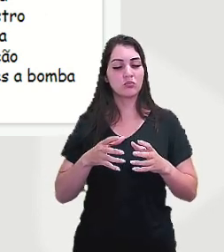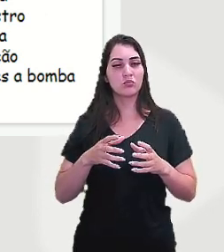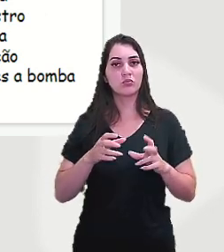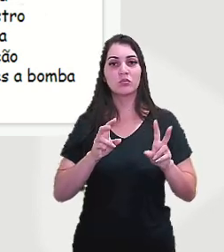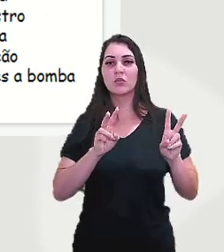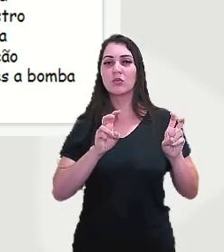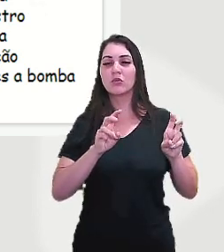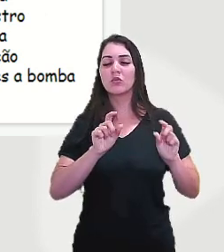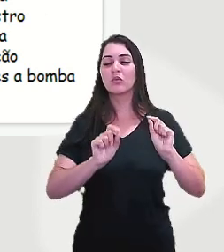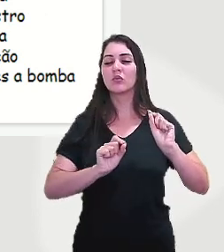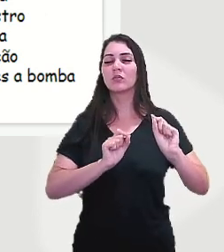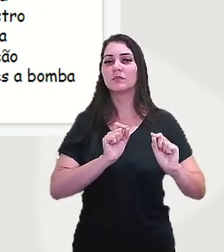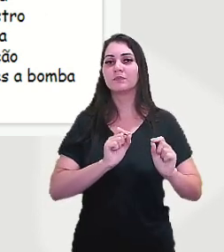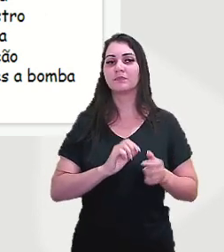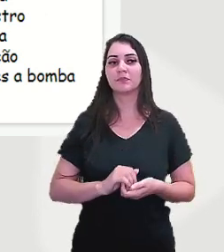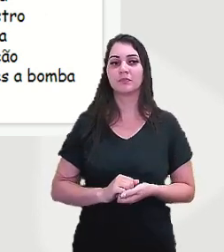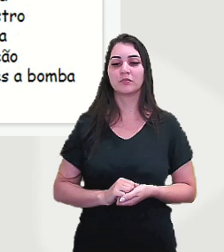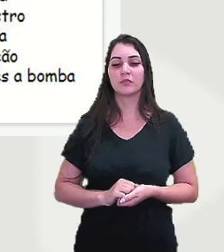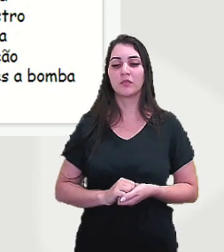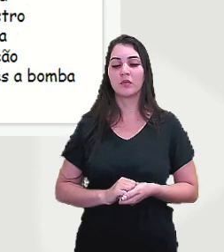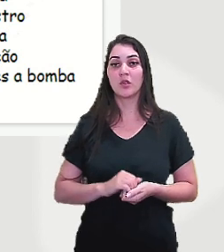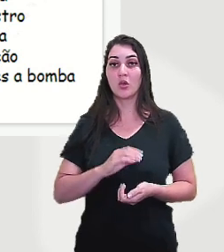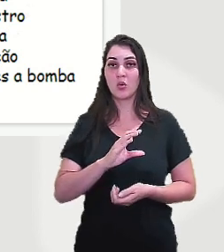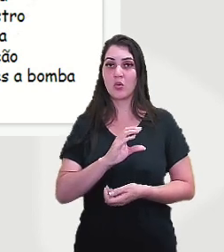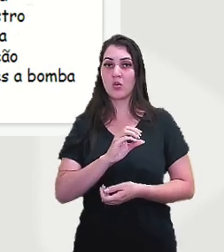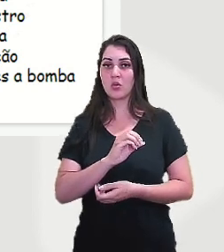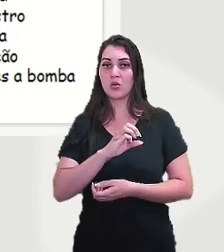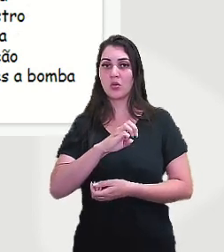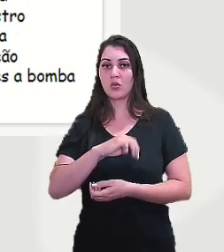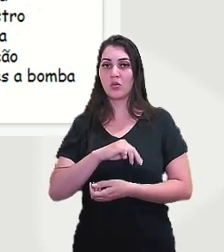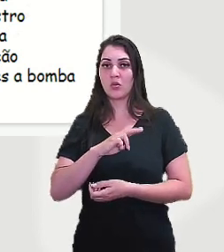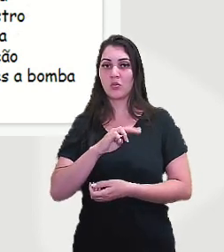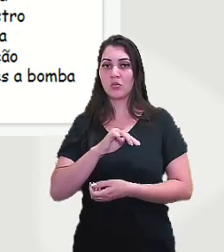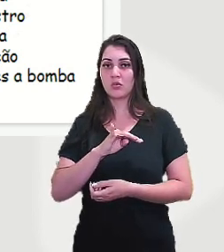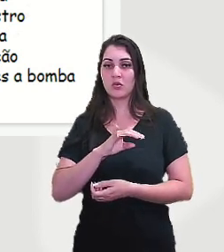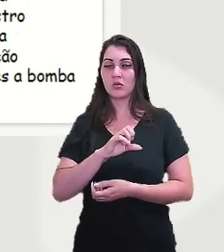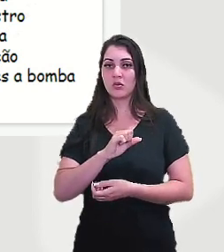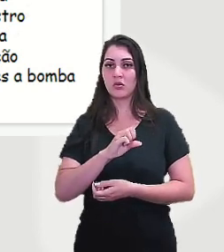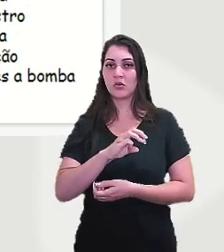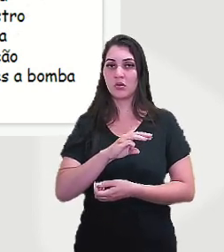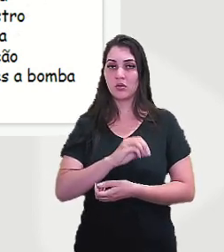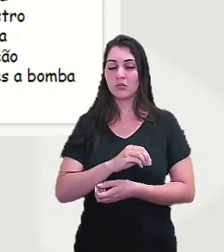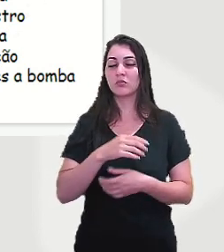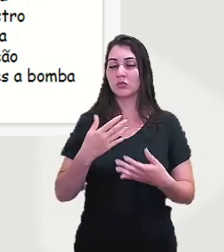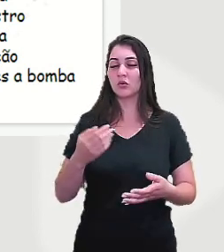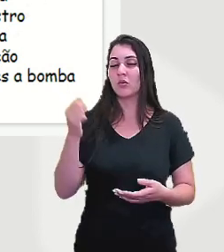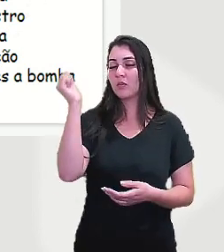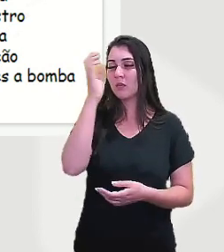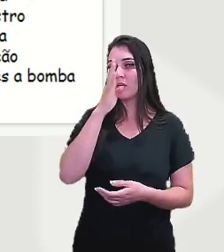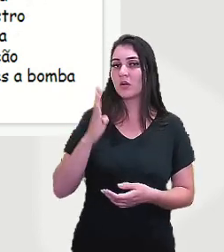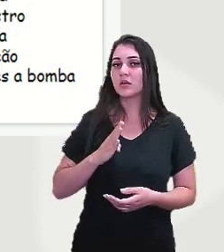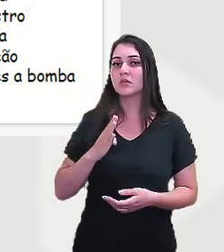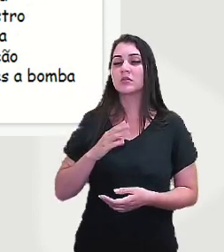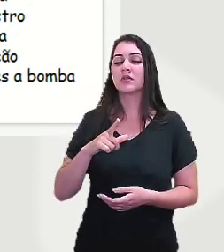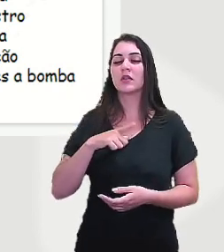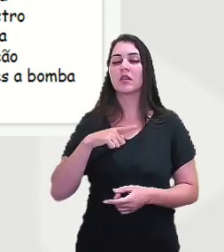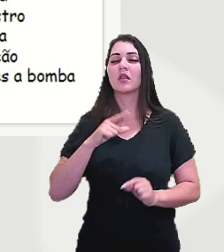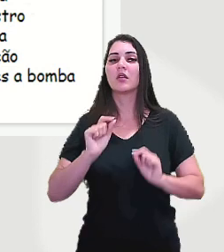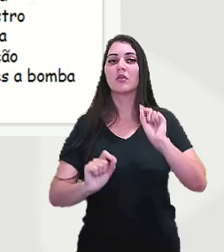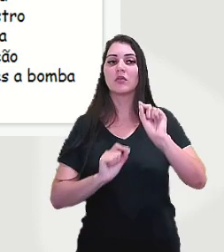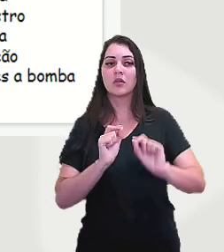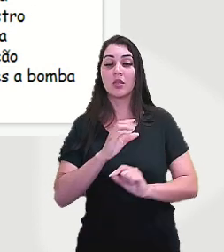do comunismo, segundo eles, Brasil ia ser tomado por uma onda